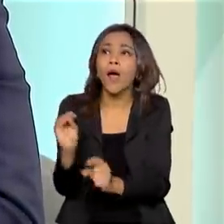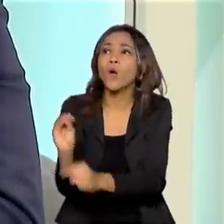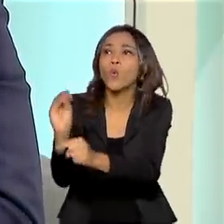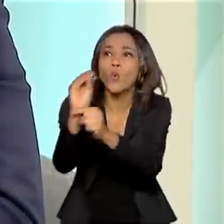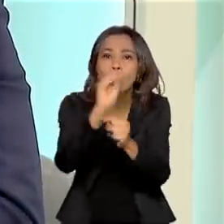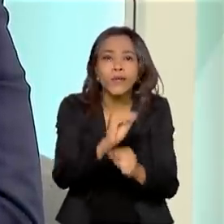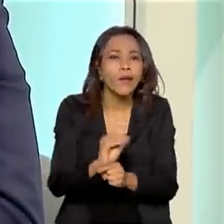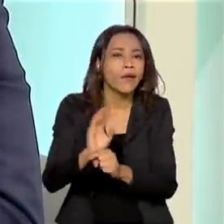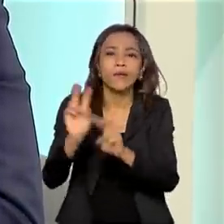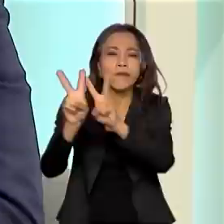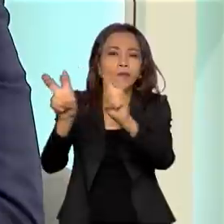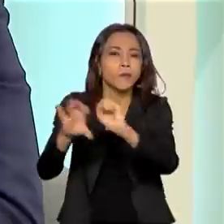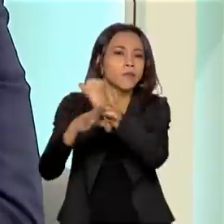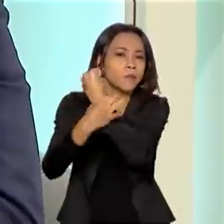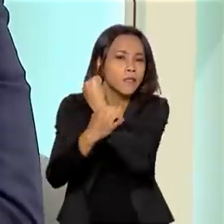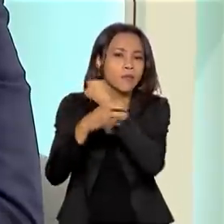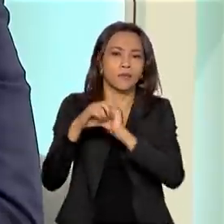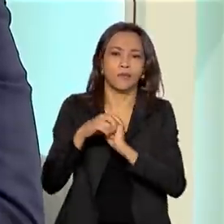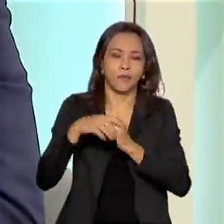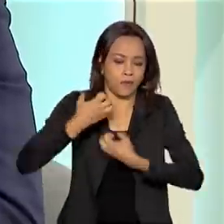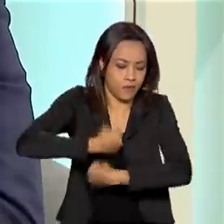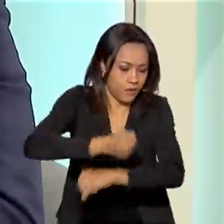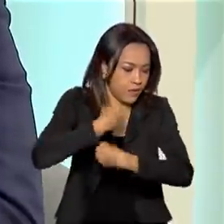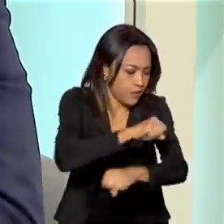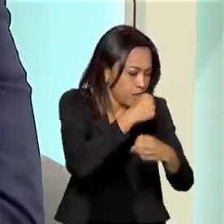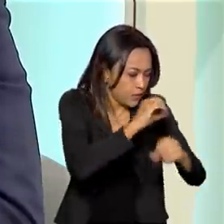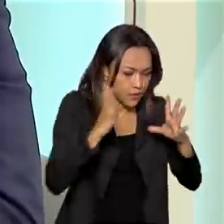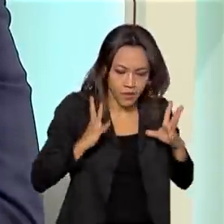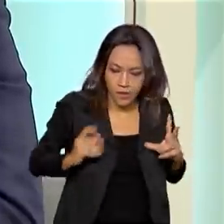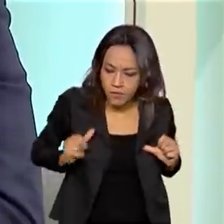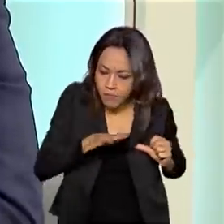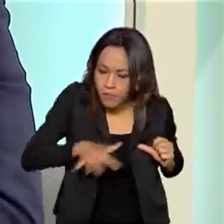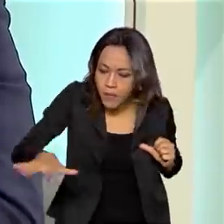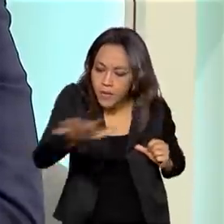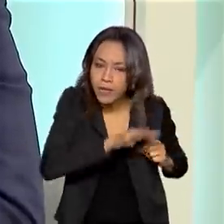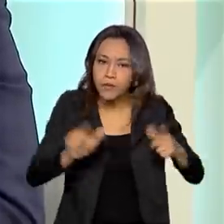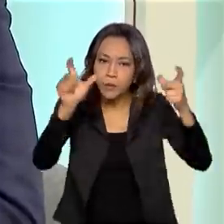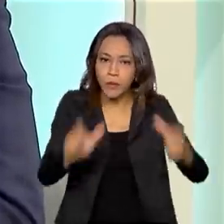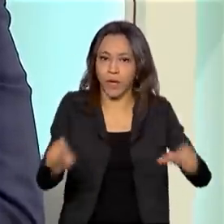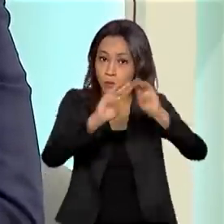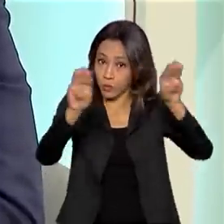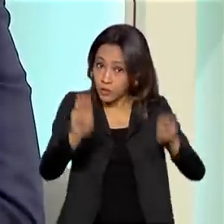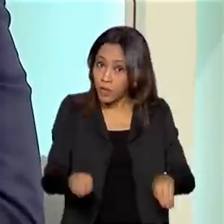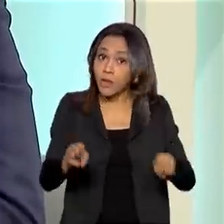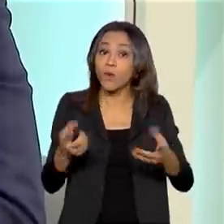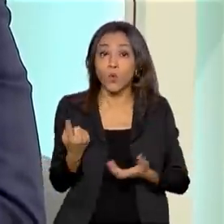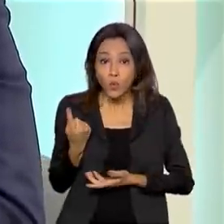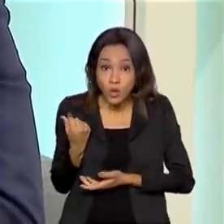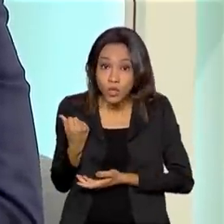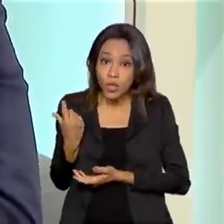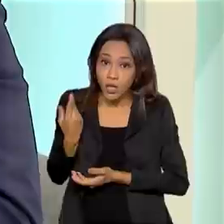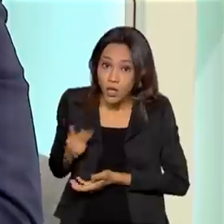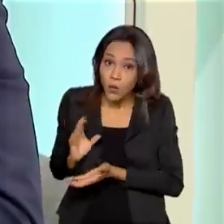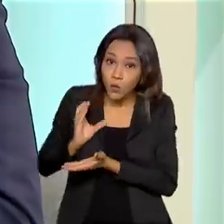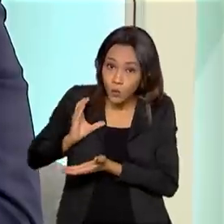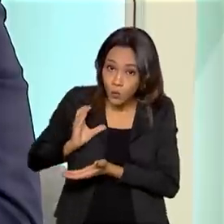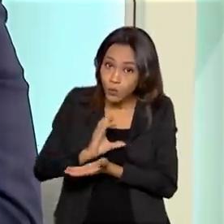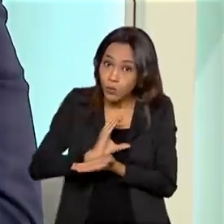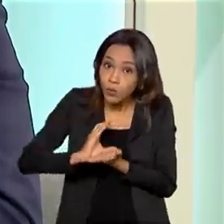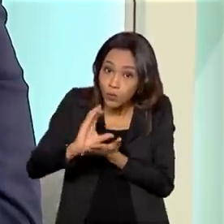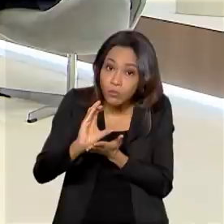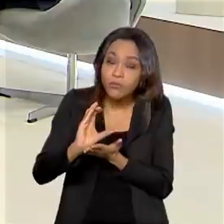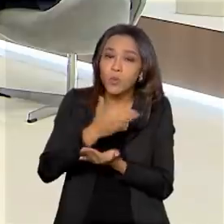Segurança, limpeza, e os recursos governamentais, eles são finitos.